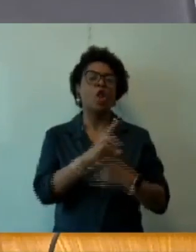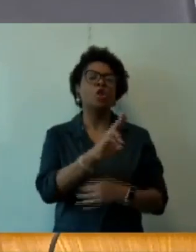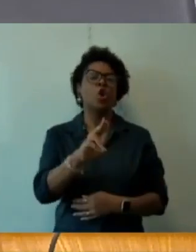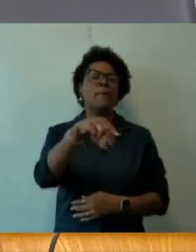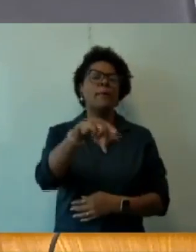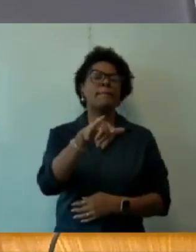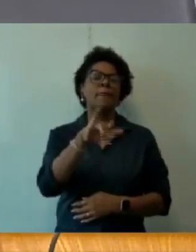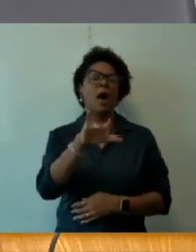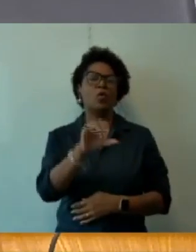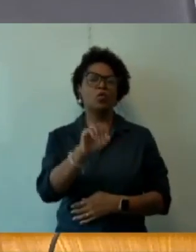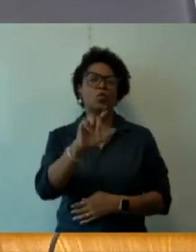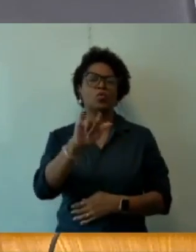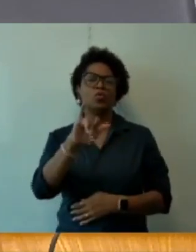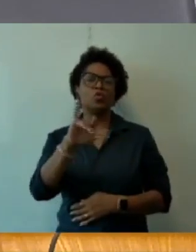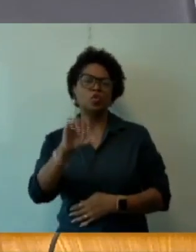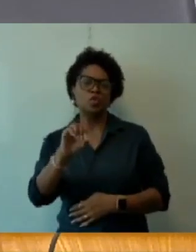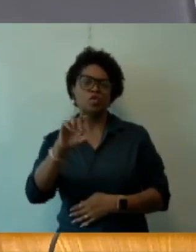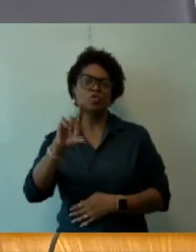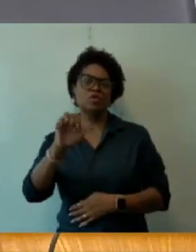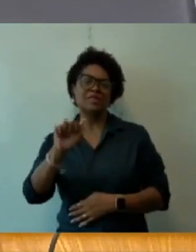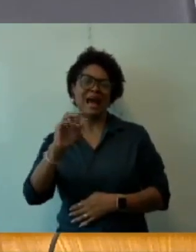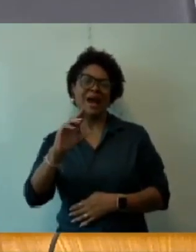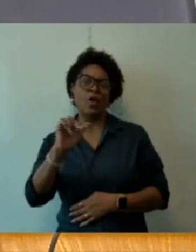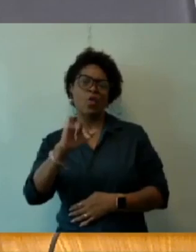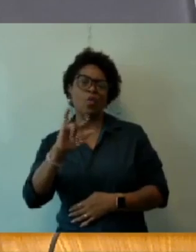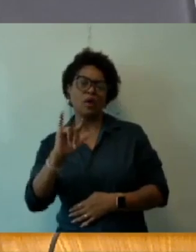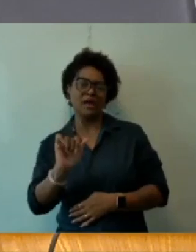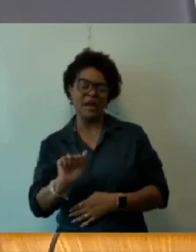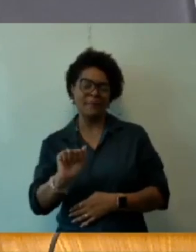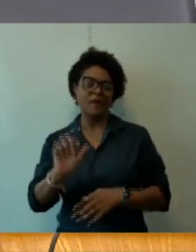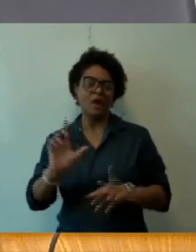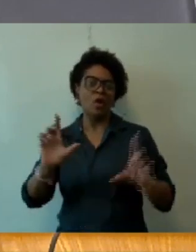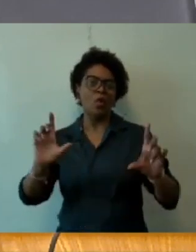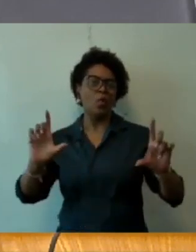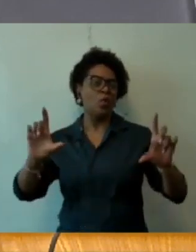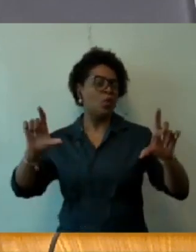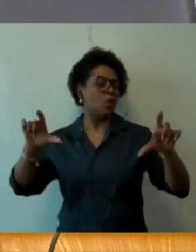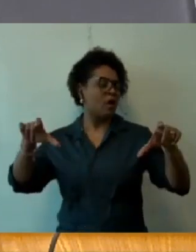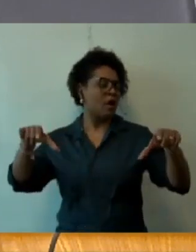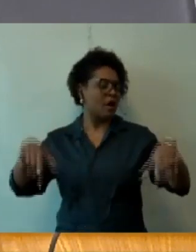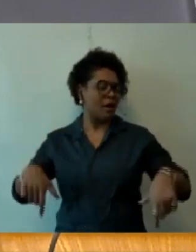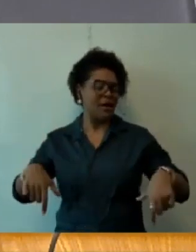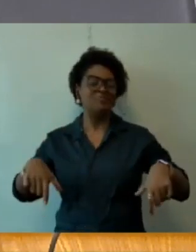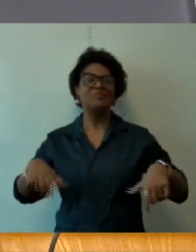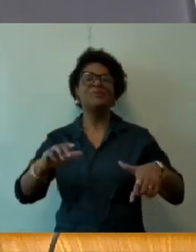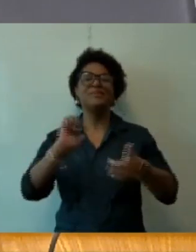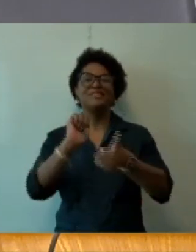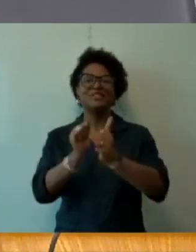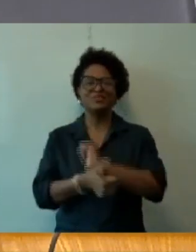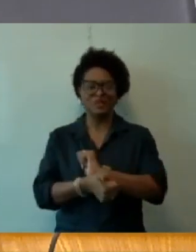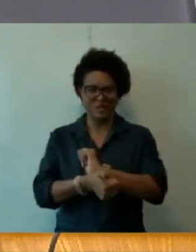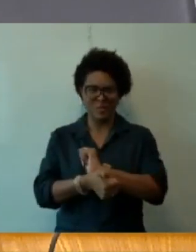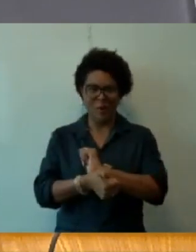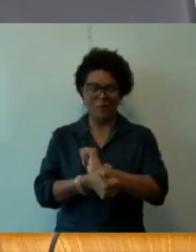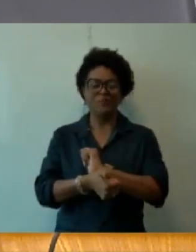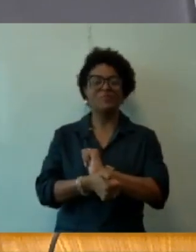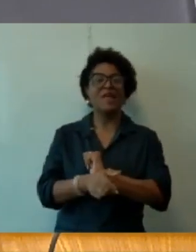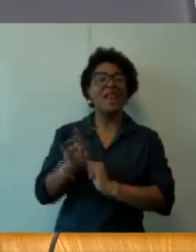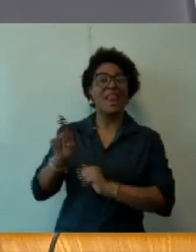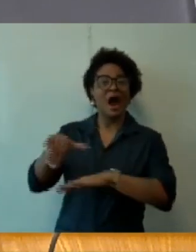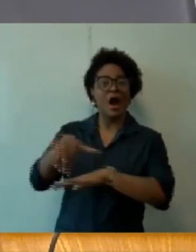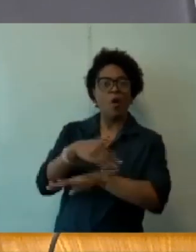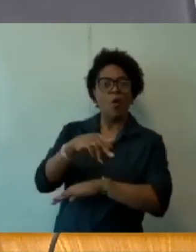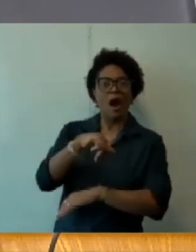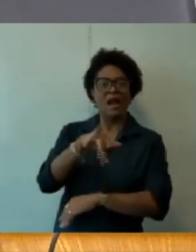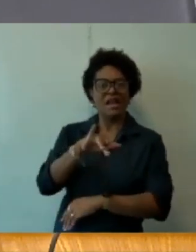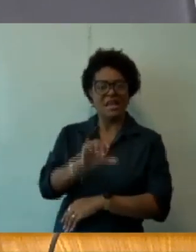campo de futebol society, localizado no Parque Fernão Dias, situado à rua Neide, número 33, no bairro